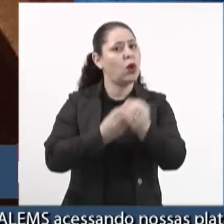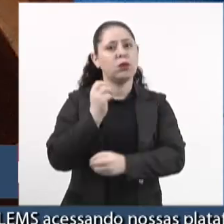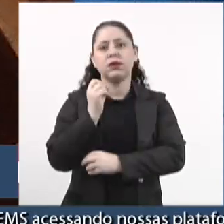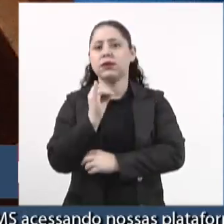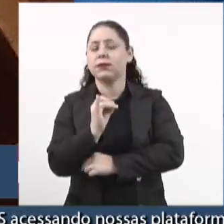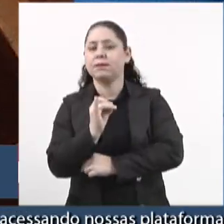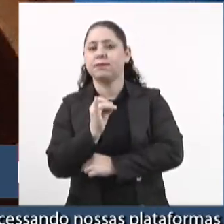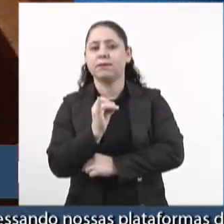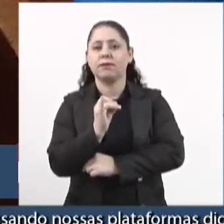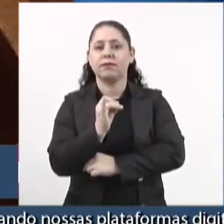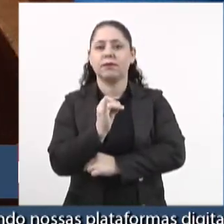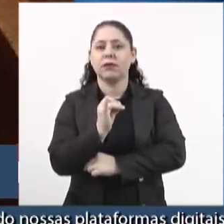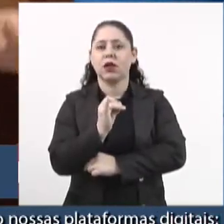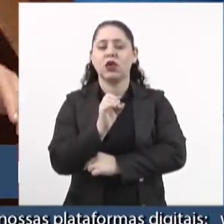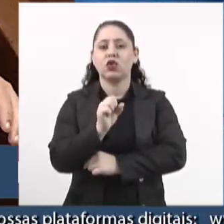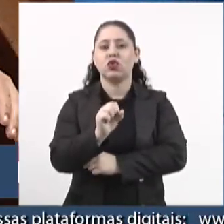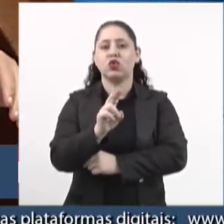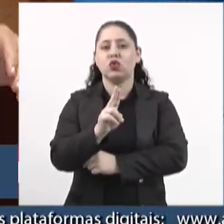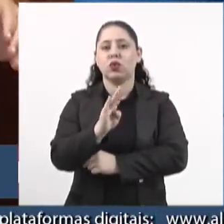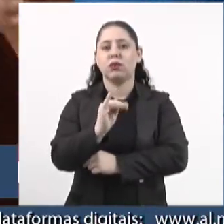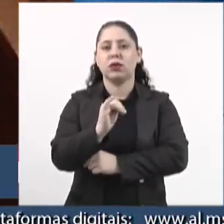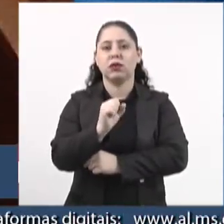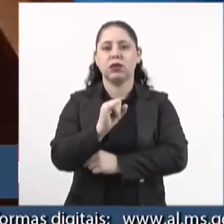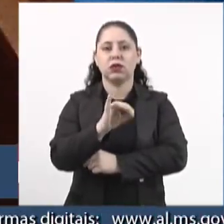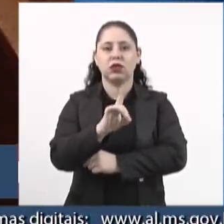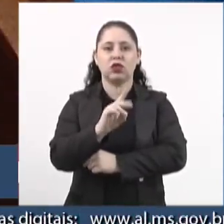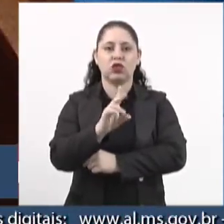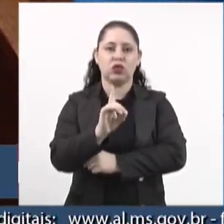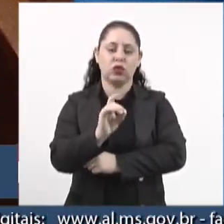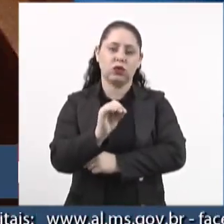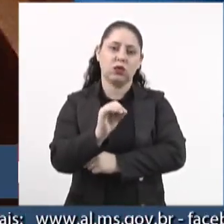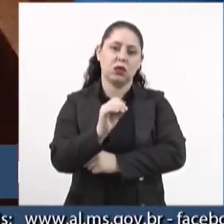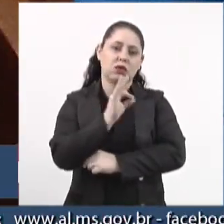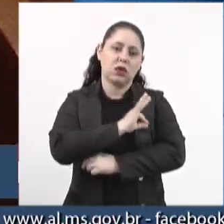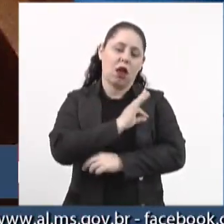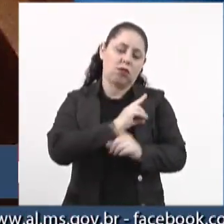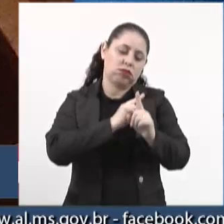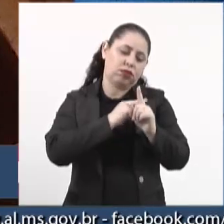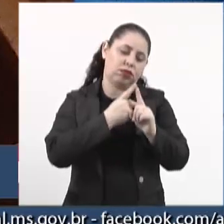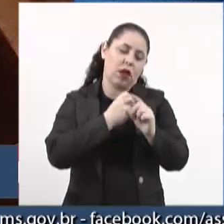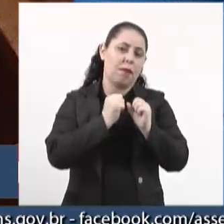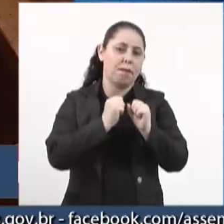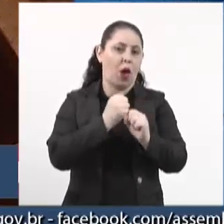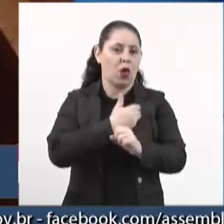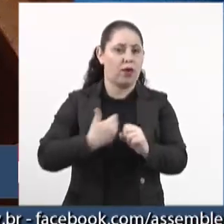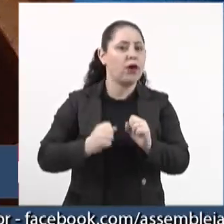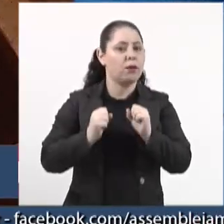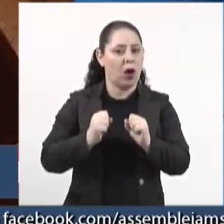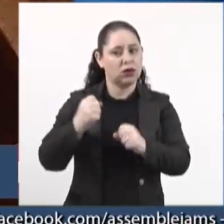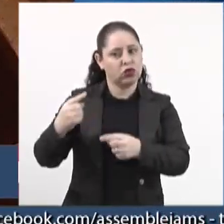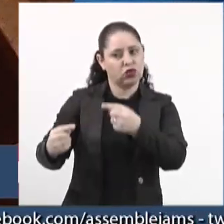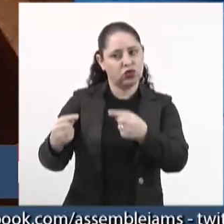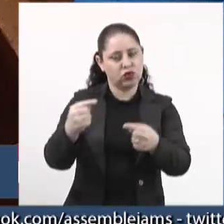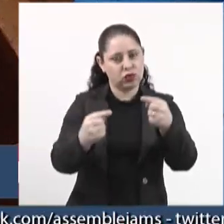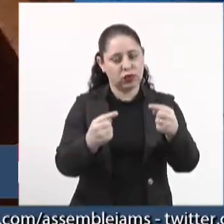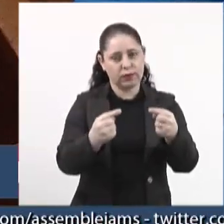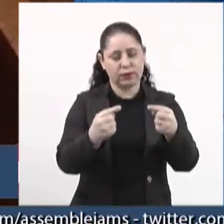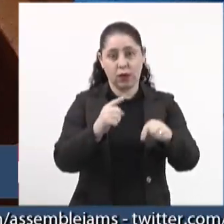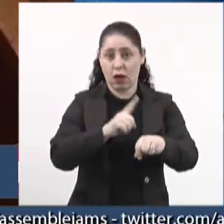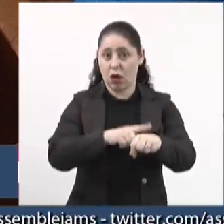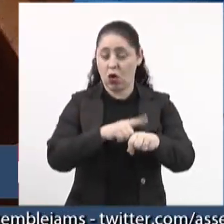fosse de subsídio. Então, aí o governo poderia, na hora da discussão,